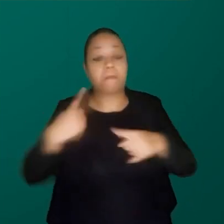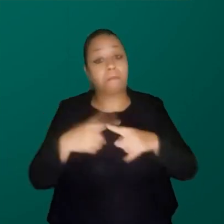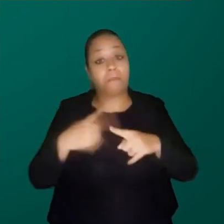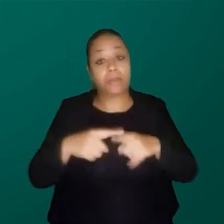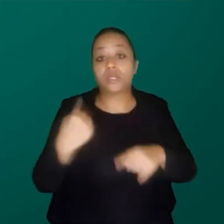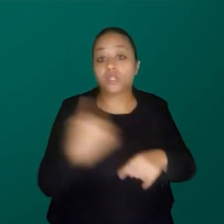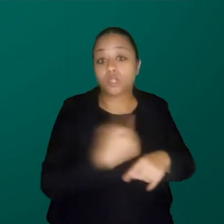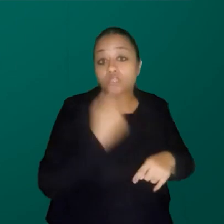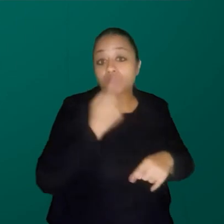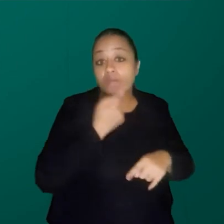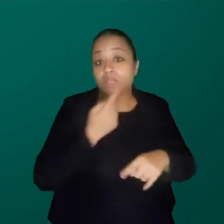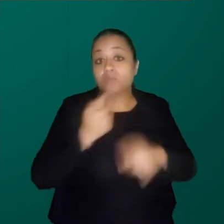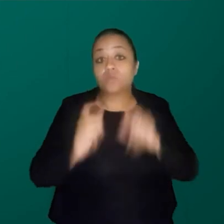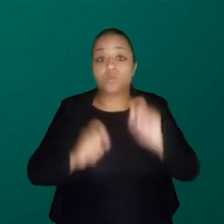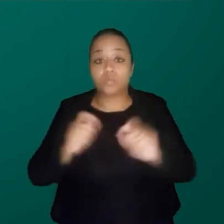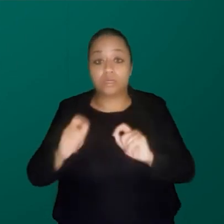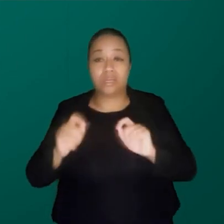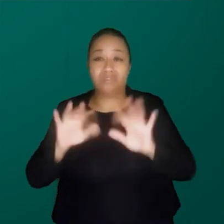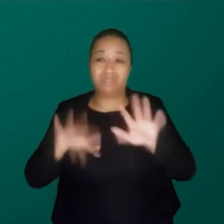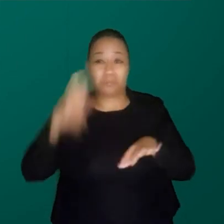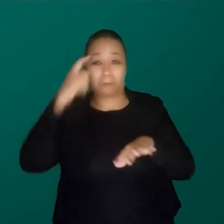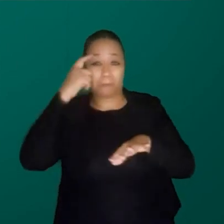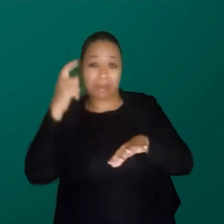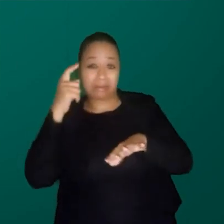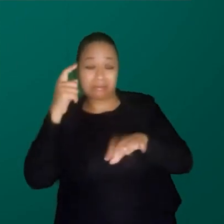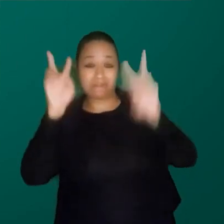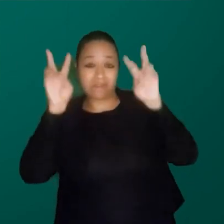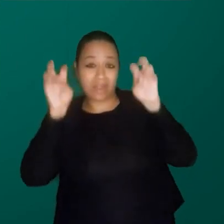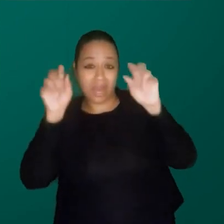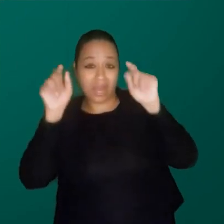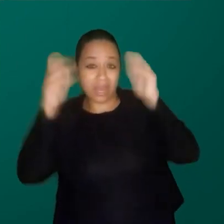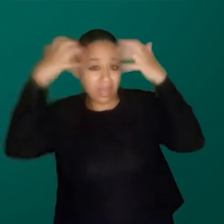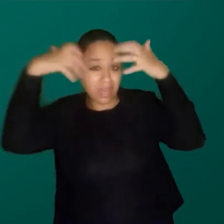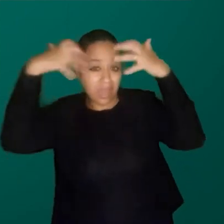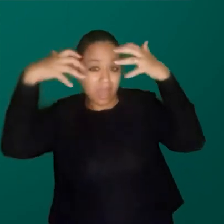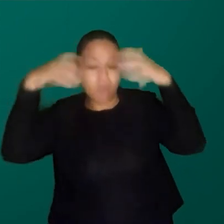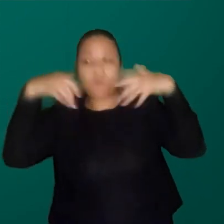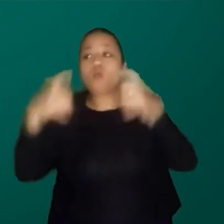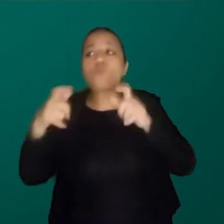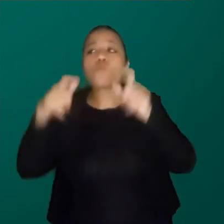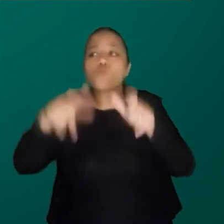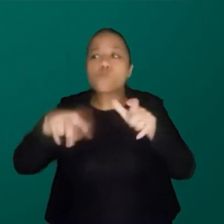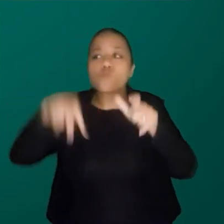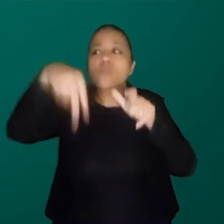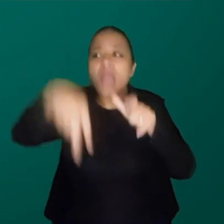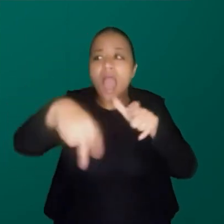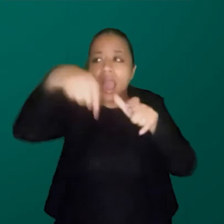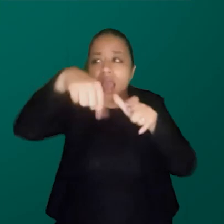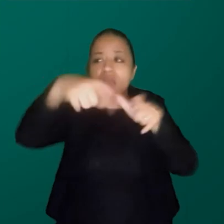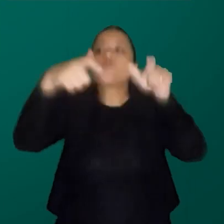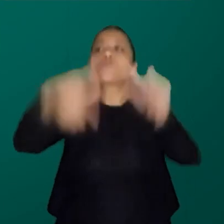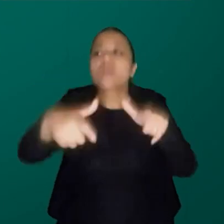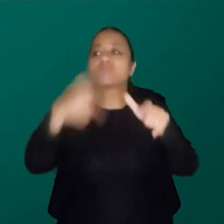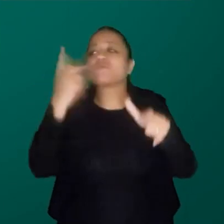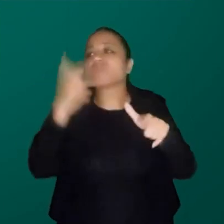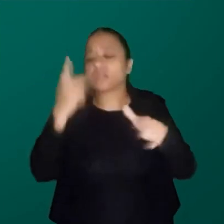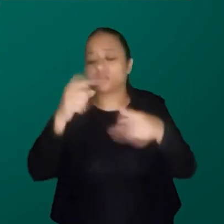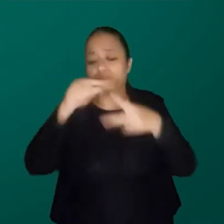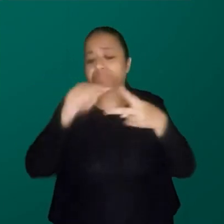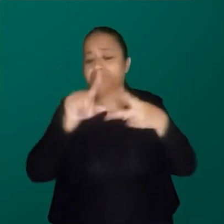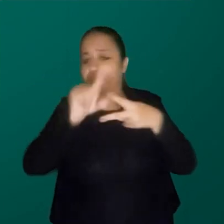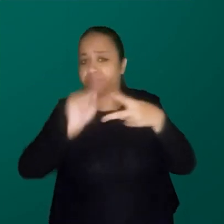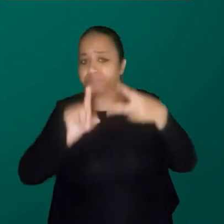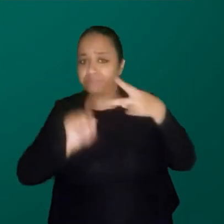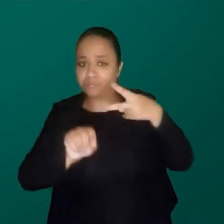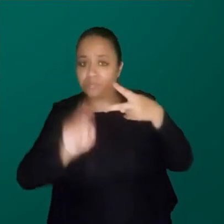a gente fala e não pensa sobre de que lugar eu estou falando, a gente tem basicamente duas opções. Ou a gente